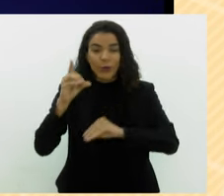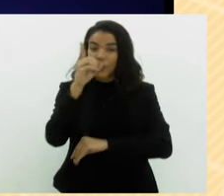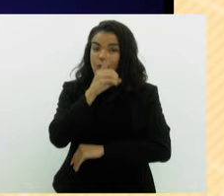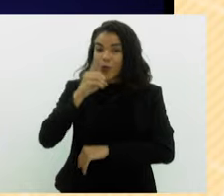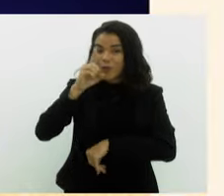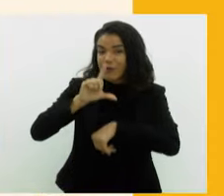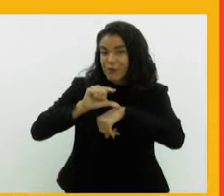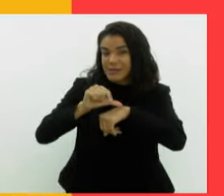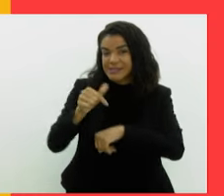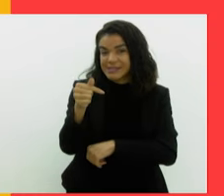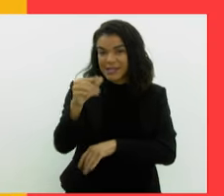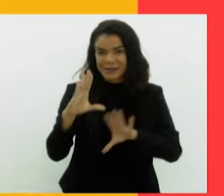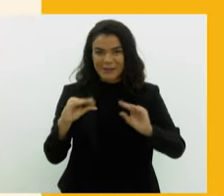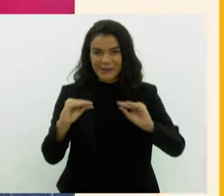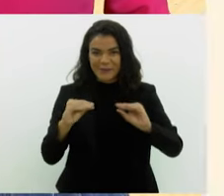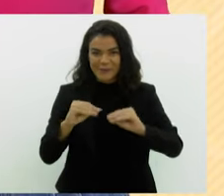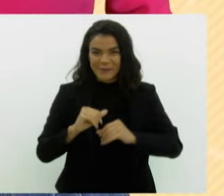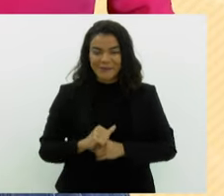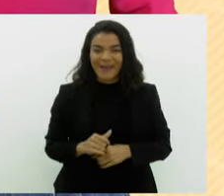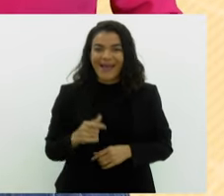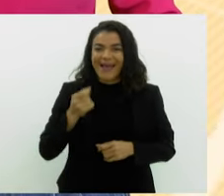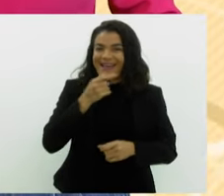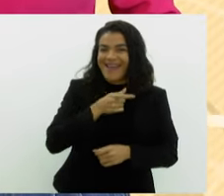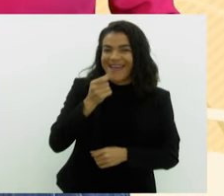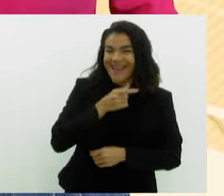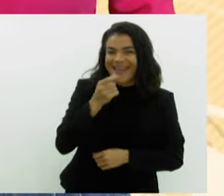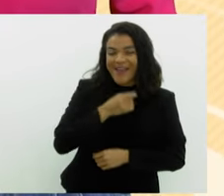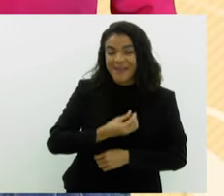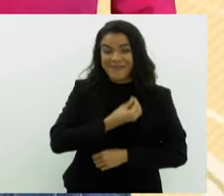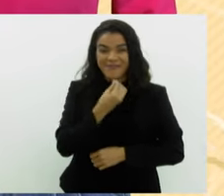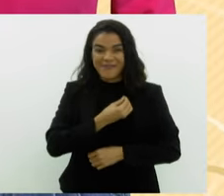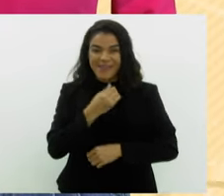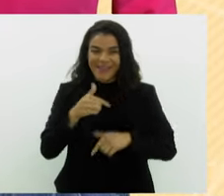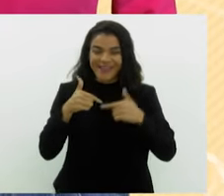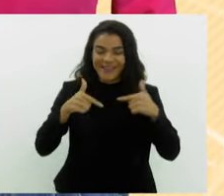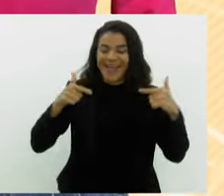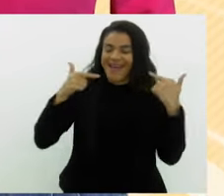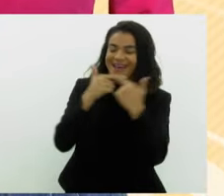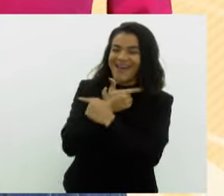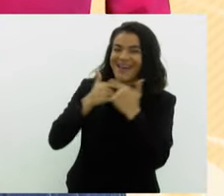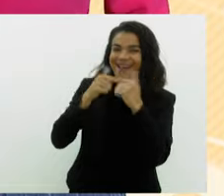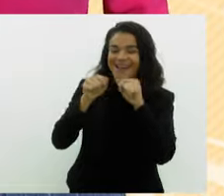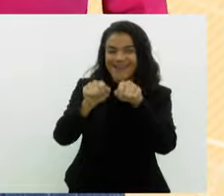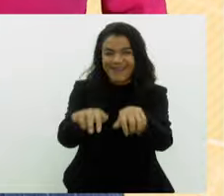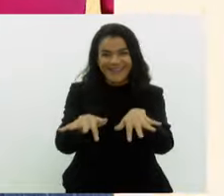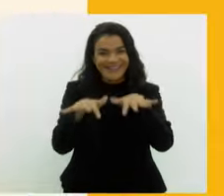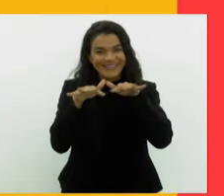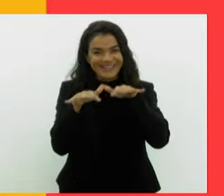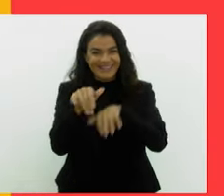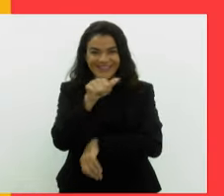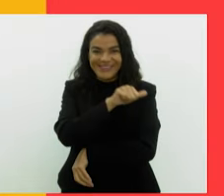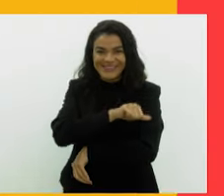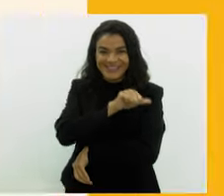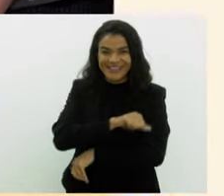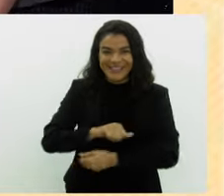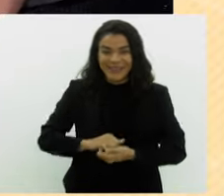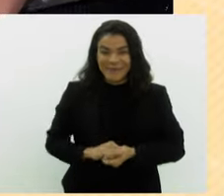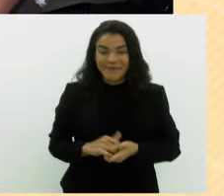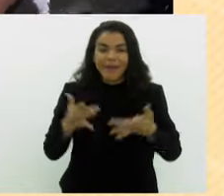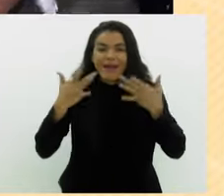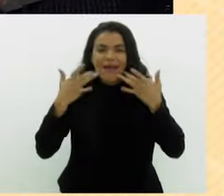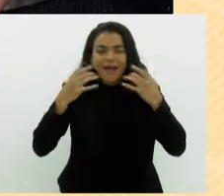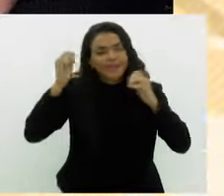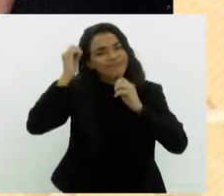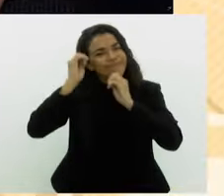às 7 horas da noite. A comédia Vida Útil promete arrancar gargalhadas do público no Rio de Janeiro. A peça